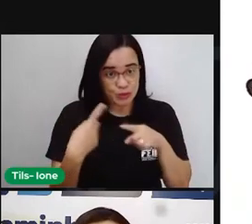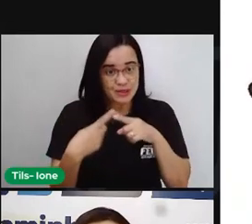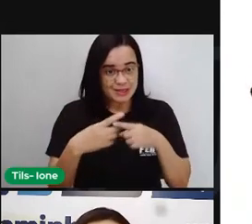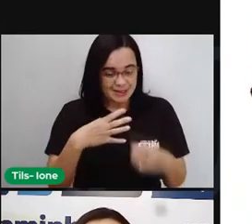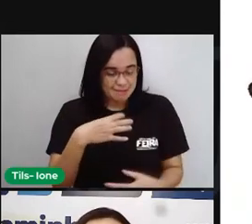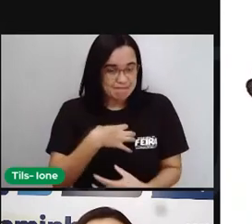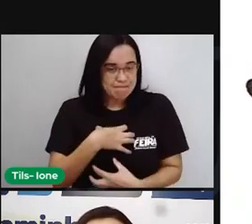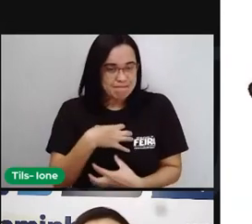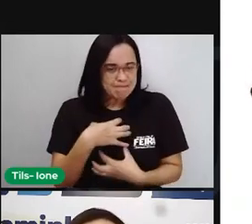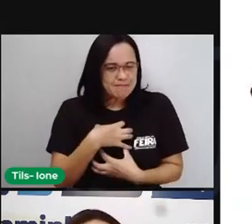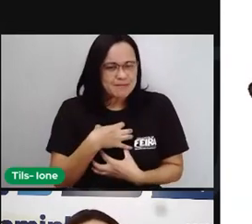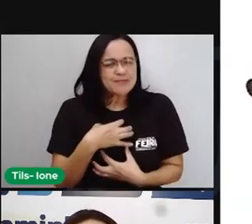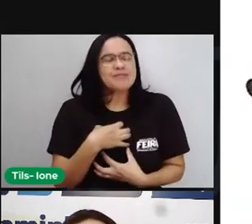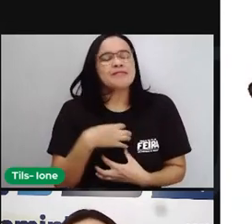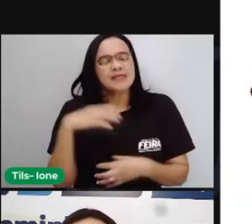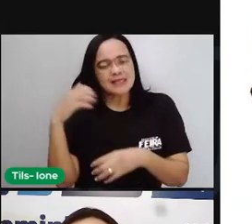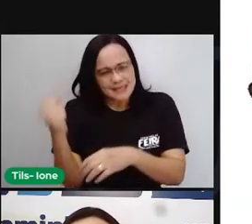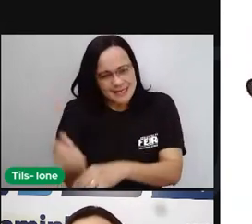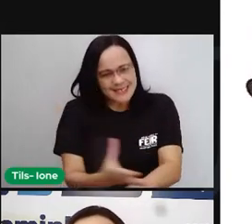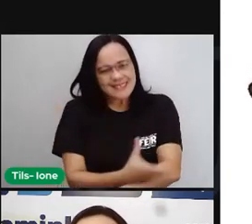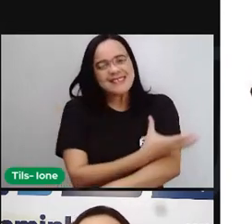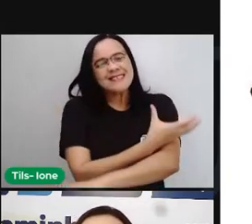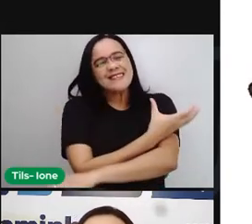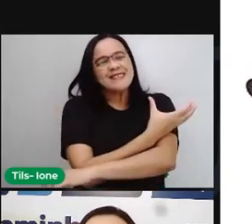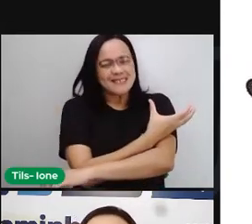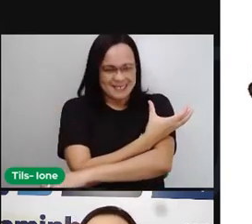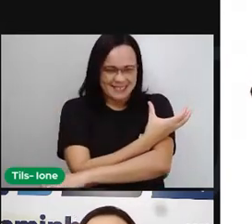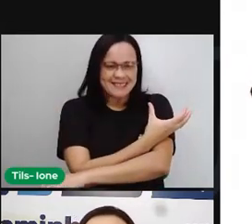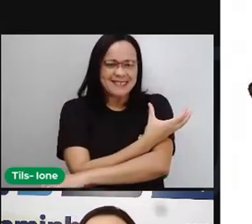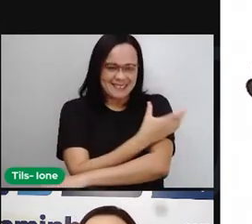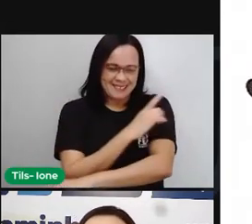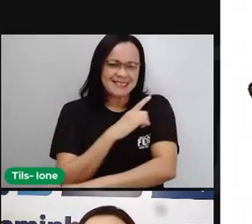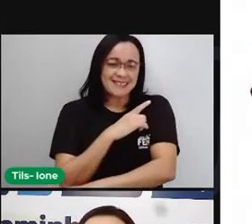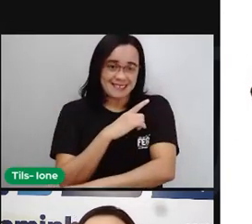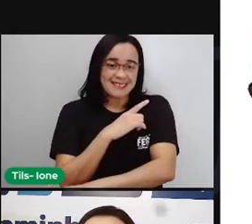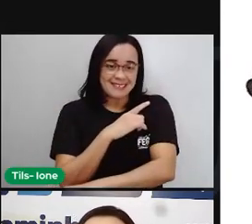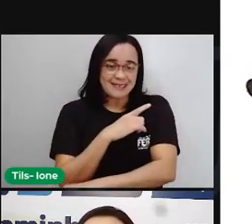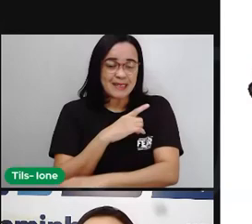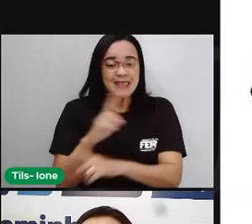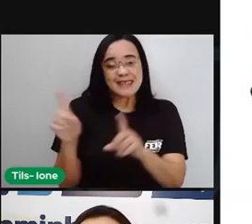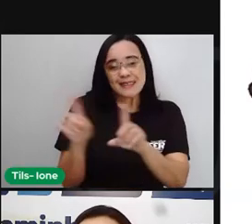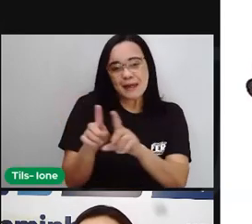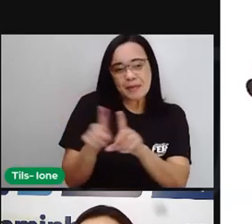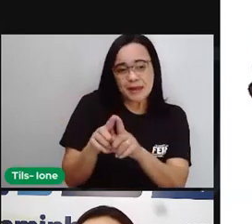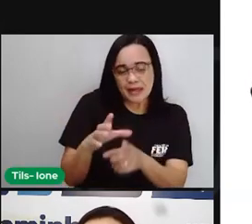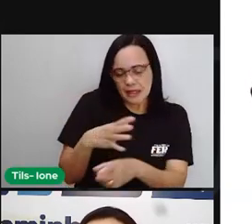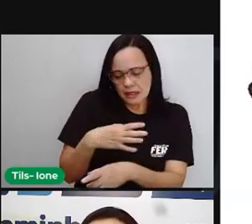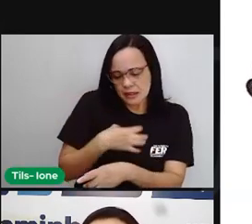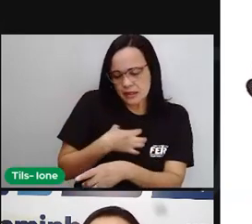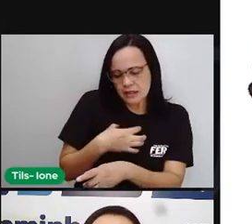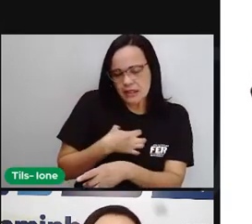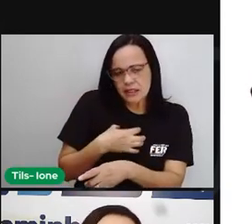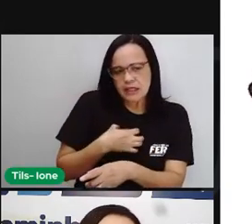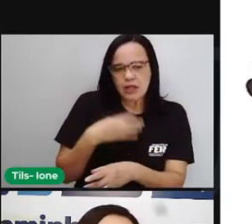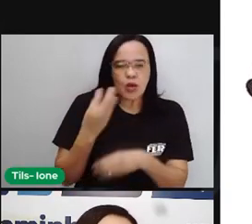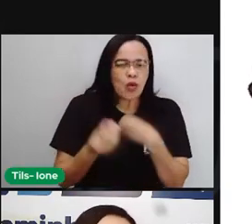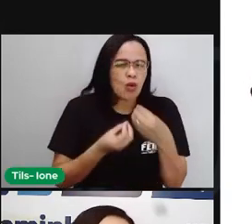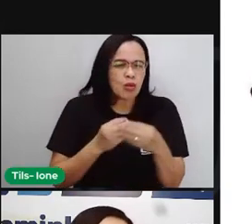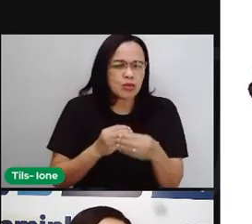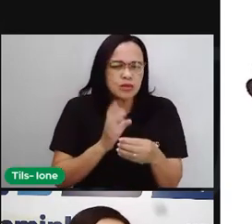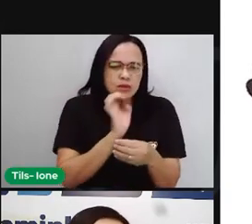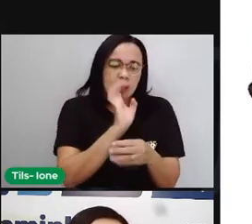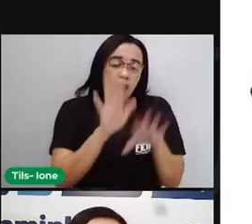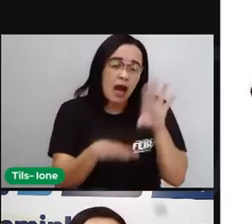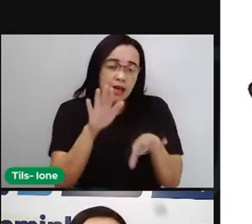emoção. E a gente também pode, pra escrever um poema, explorar os nossos sentidos. Aquilo que a gente vê. Um cheiro